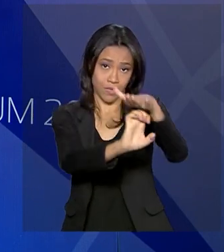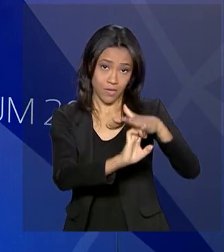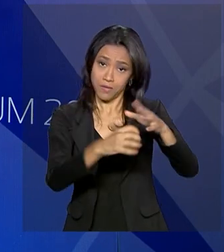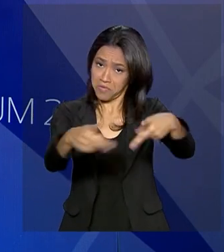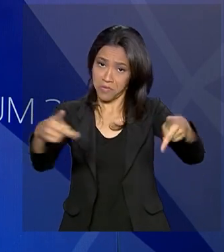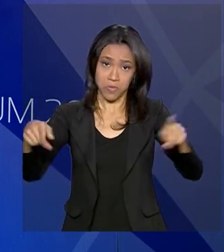propriedades rurais. Obrigado. Obrigado. Obrigado.